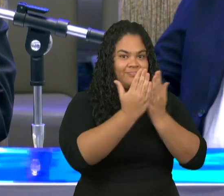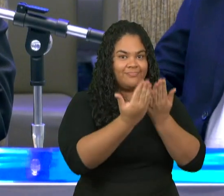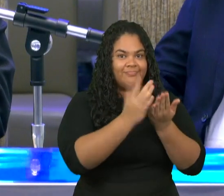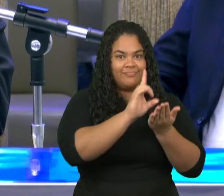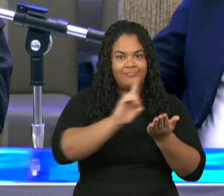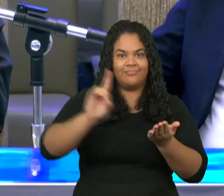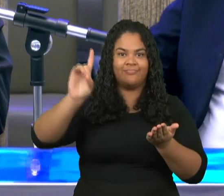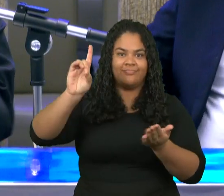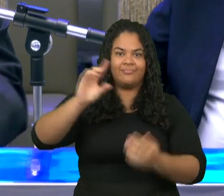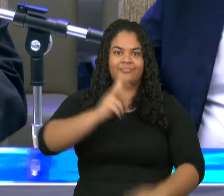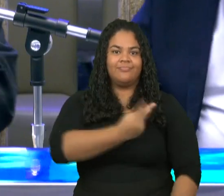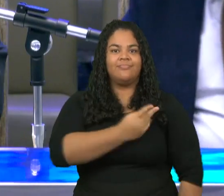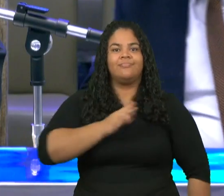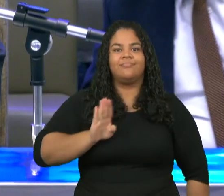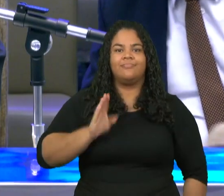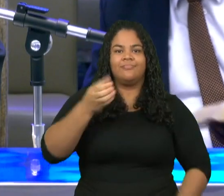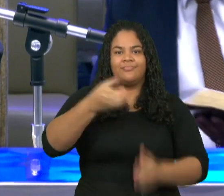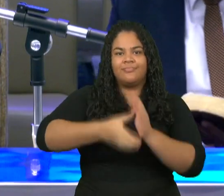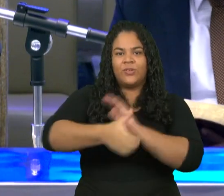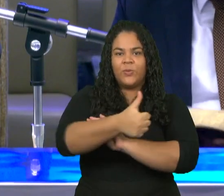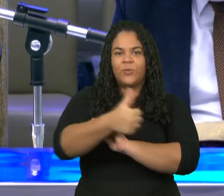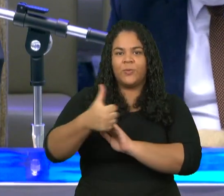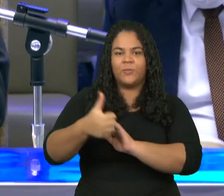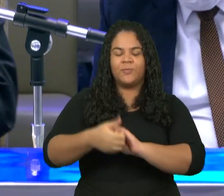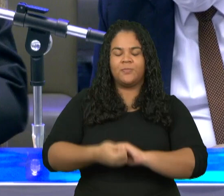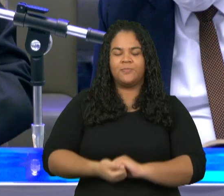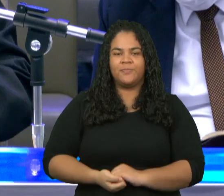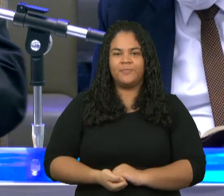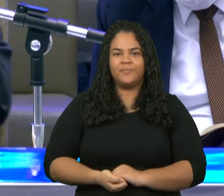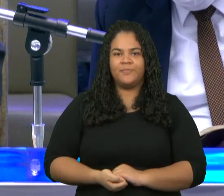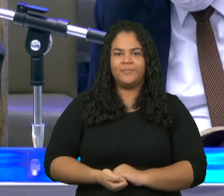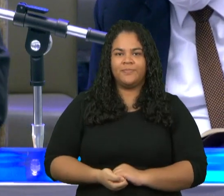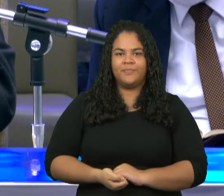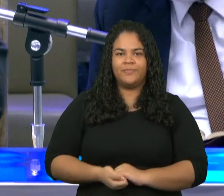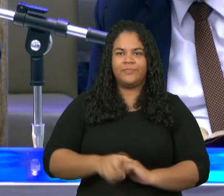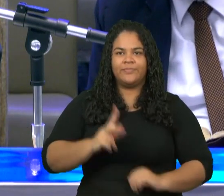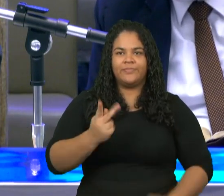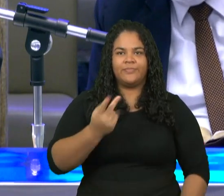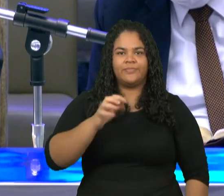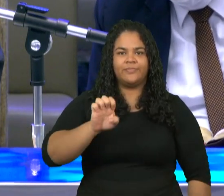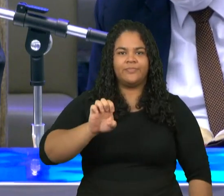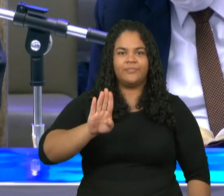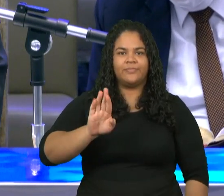de Hebreus. Hebreus capítulo 11